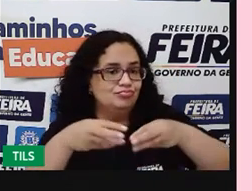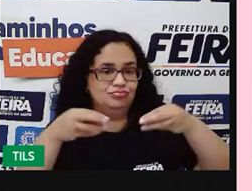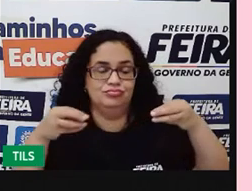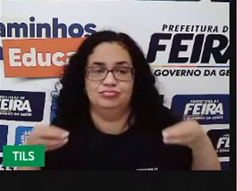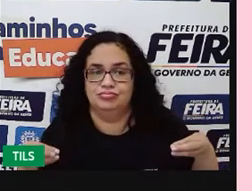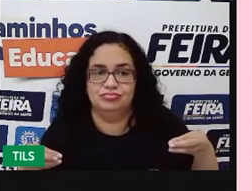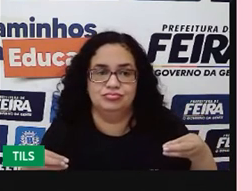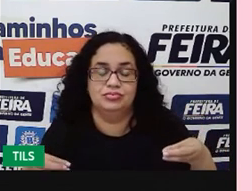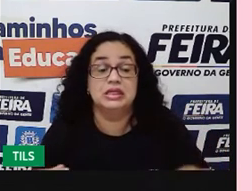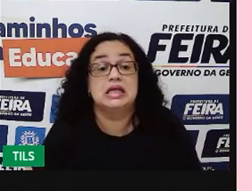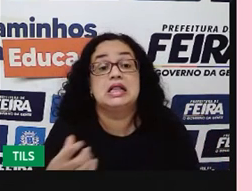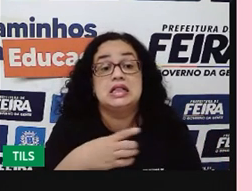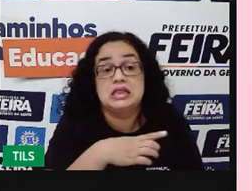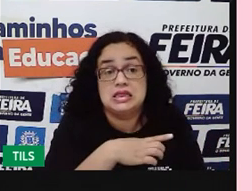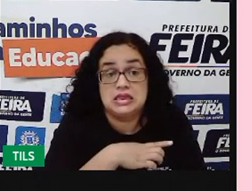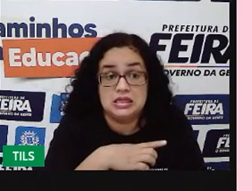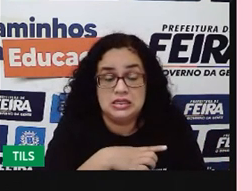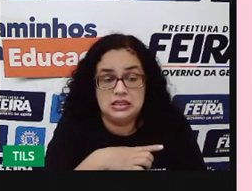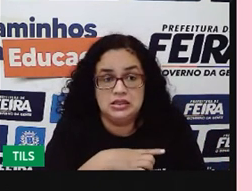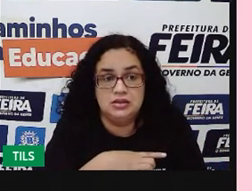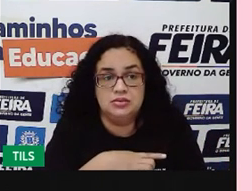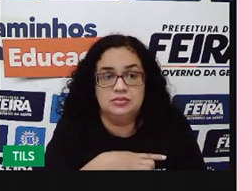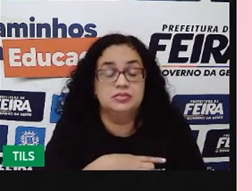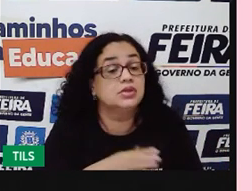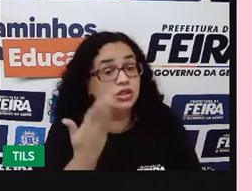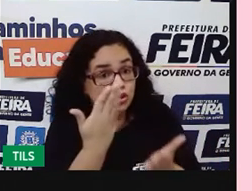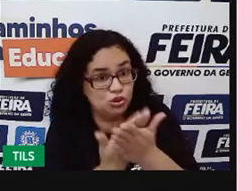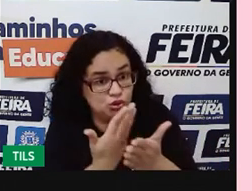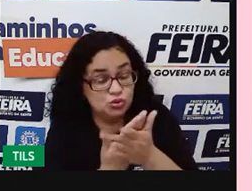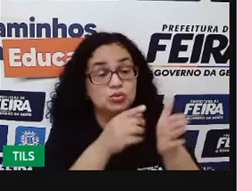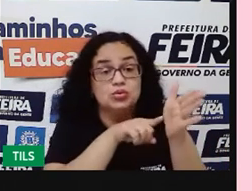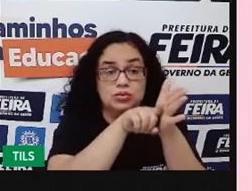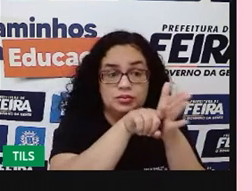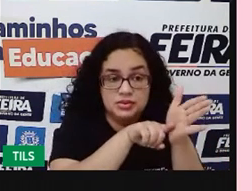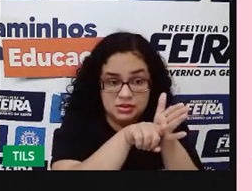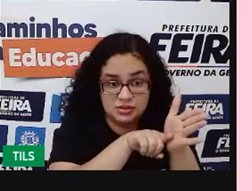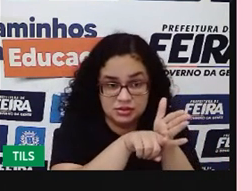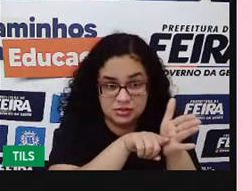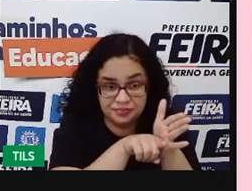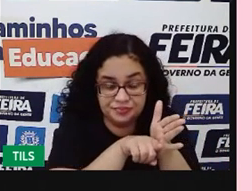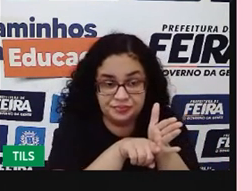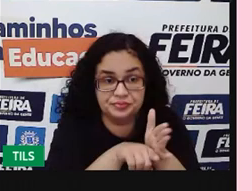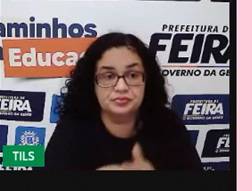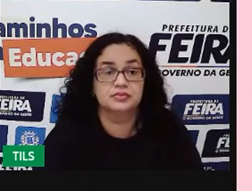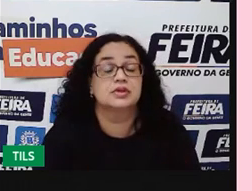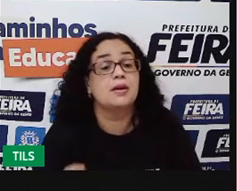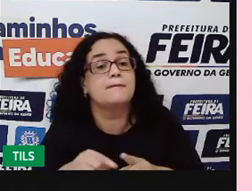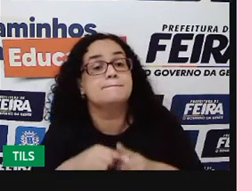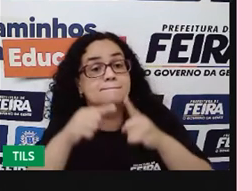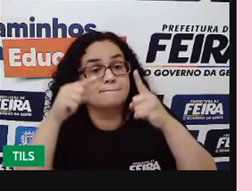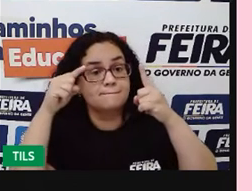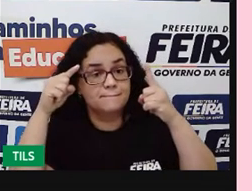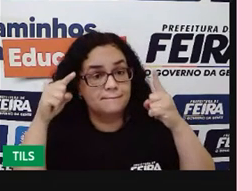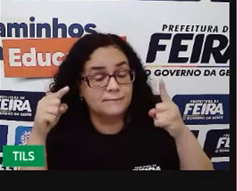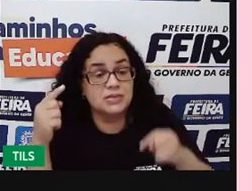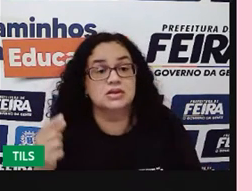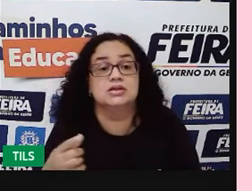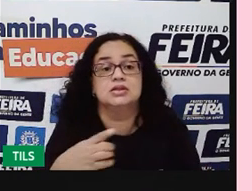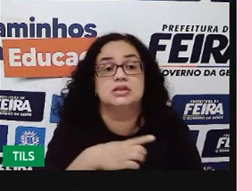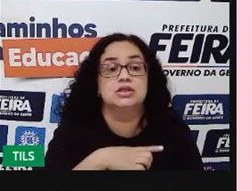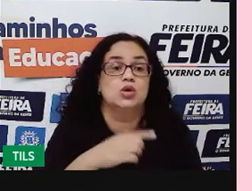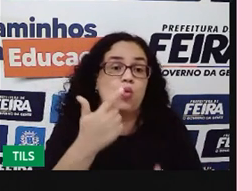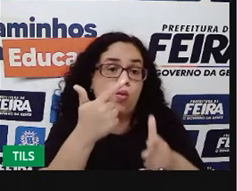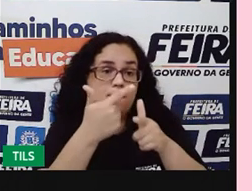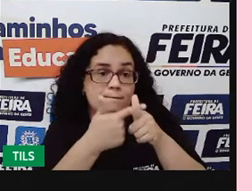ainda, já temos alguns estudos, né, que são muito promissores, mas, a gente tem ainda um